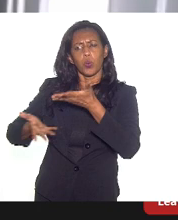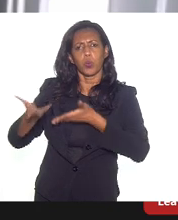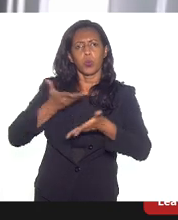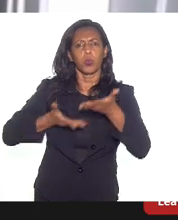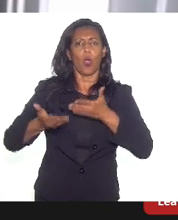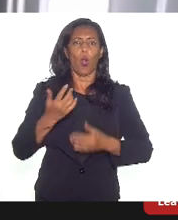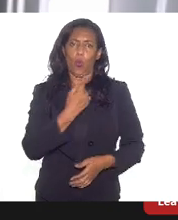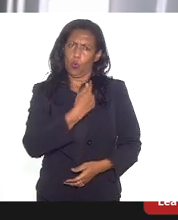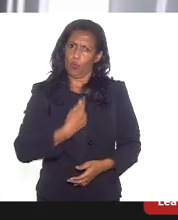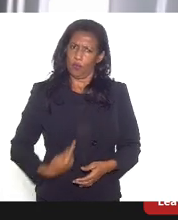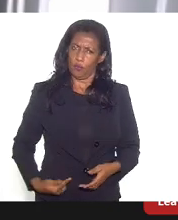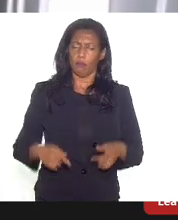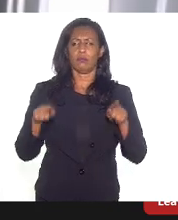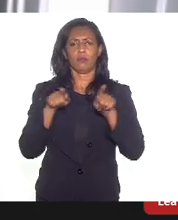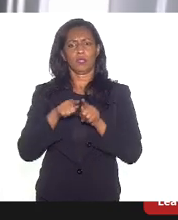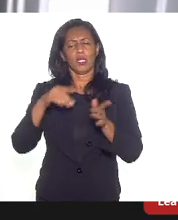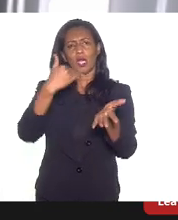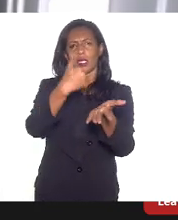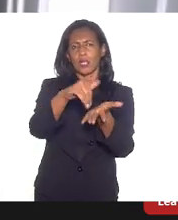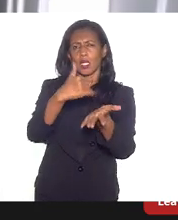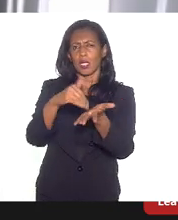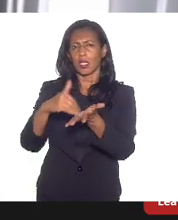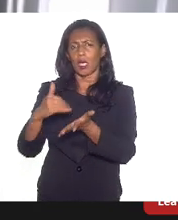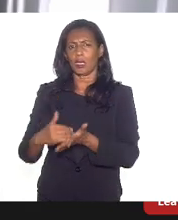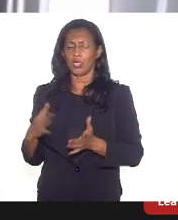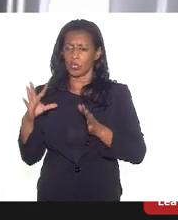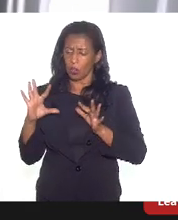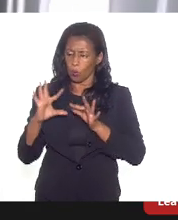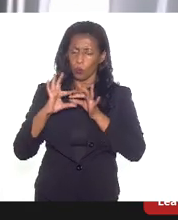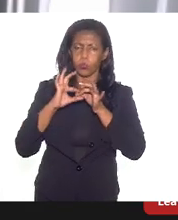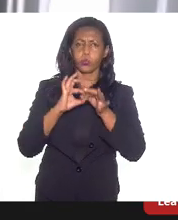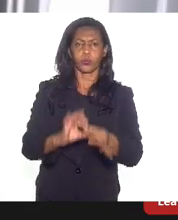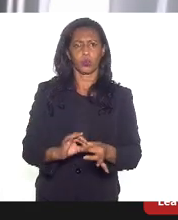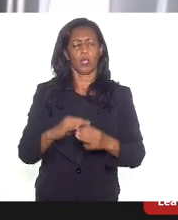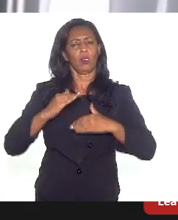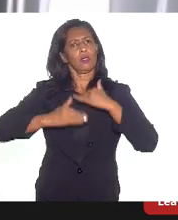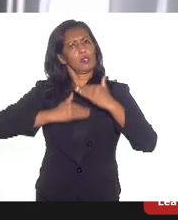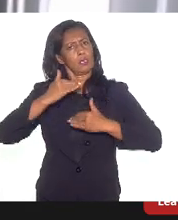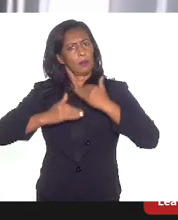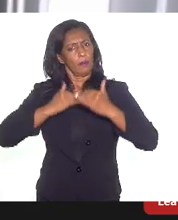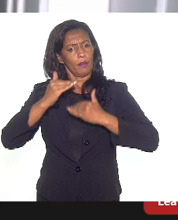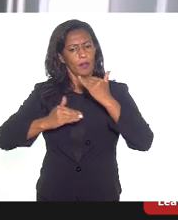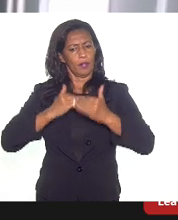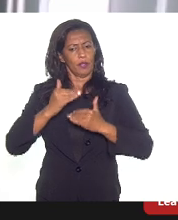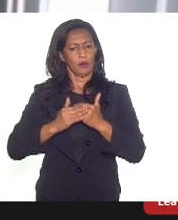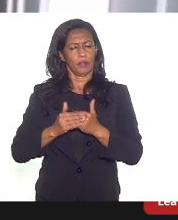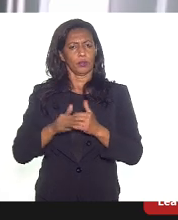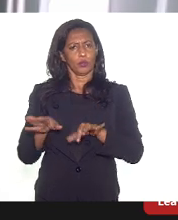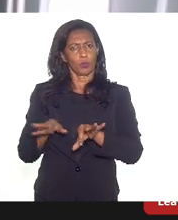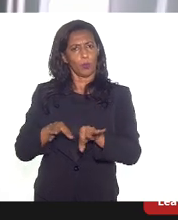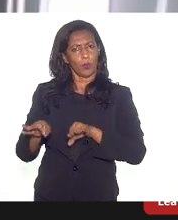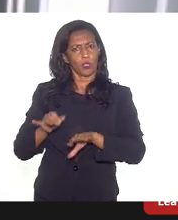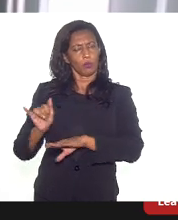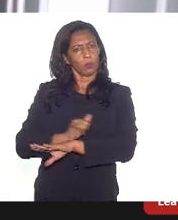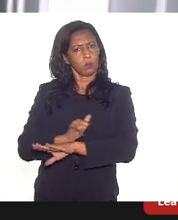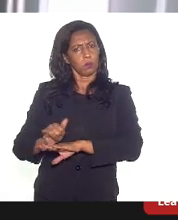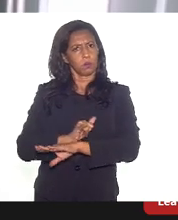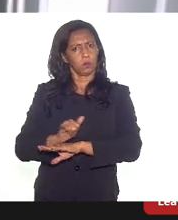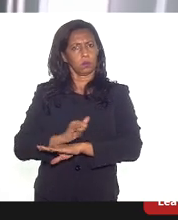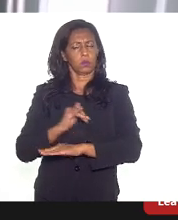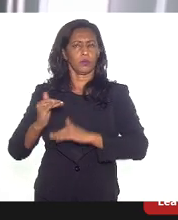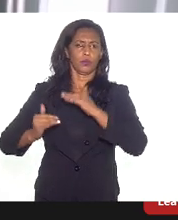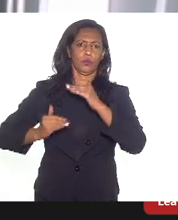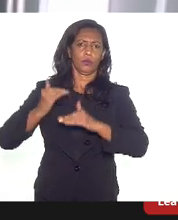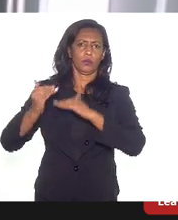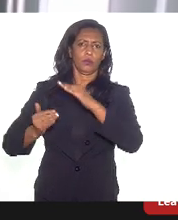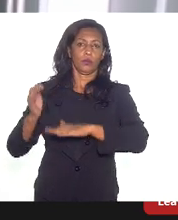governamental, com as secretarias que estão mais diretamente implicadas nesse processo de formulação do planejamento estratégico de desenvolvimento